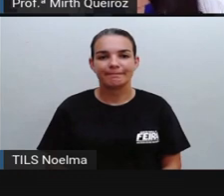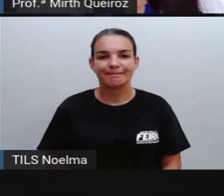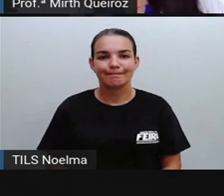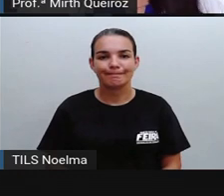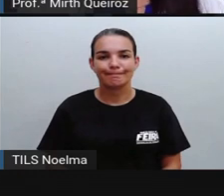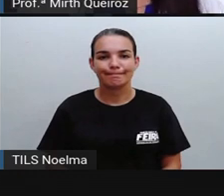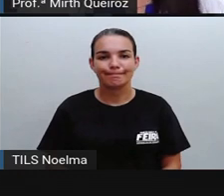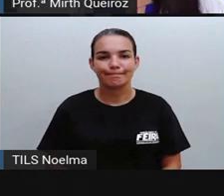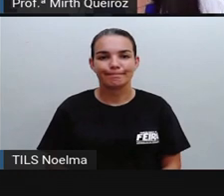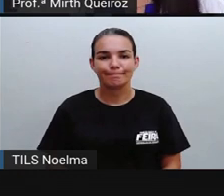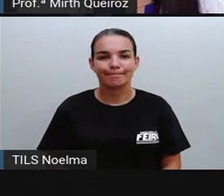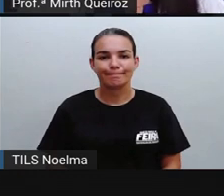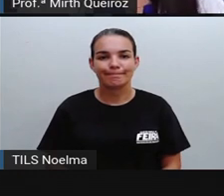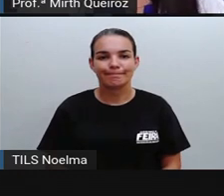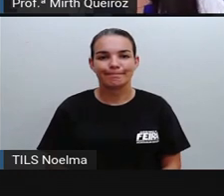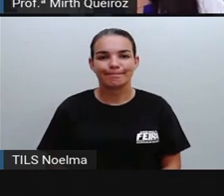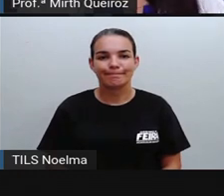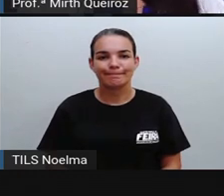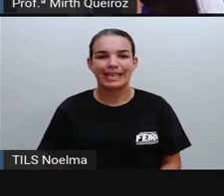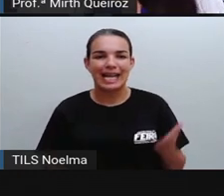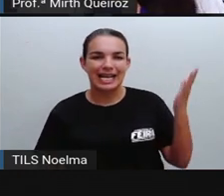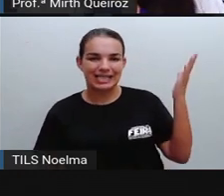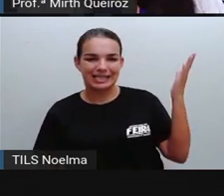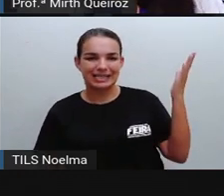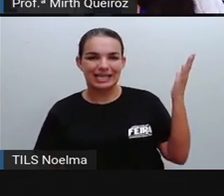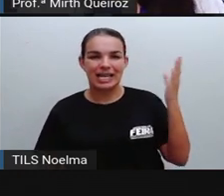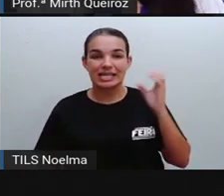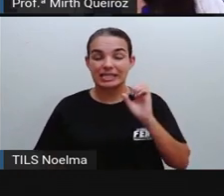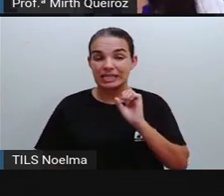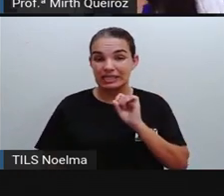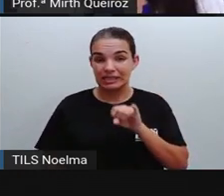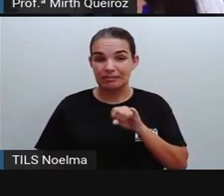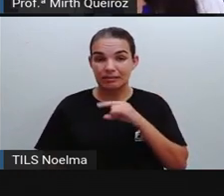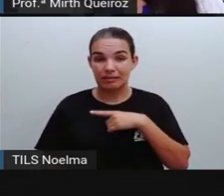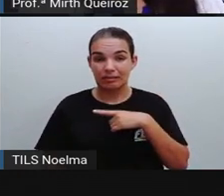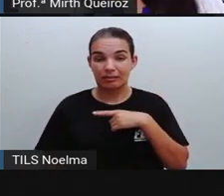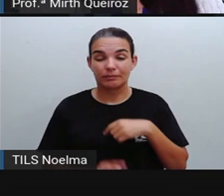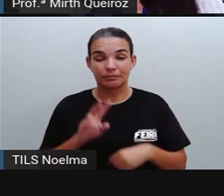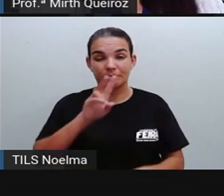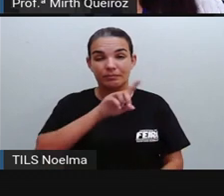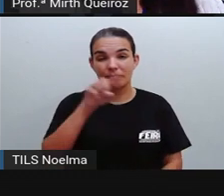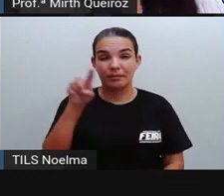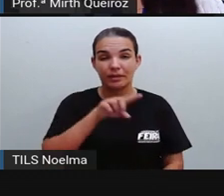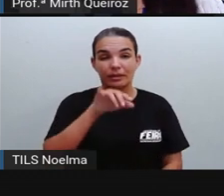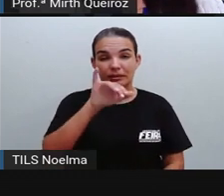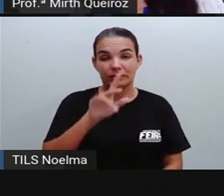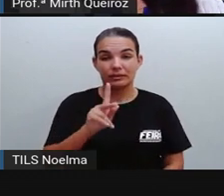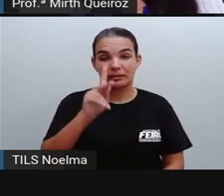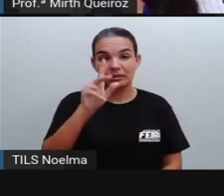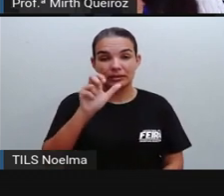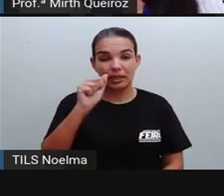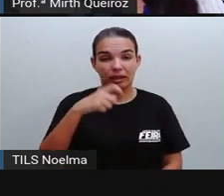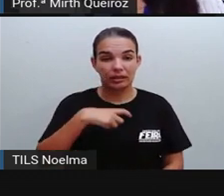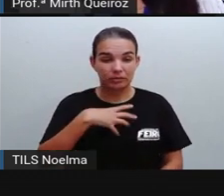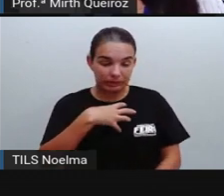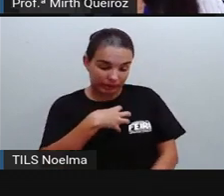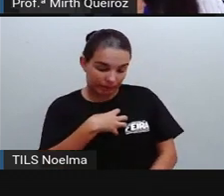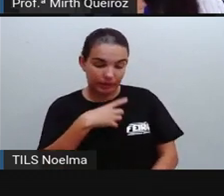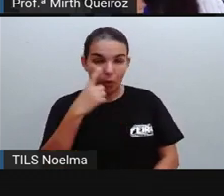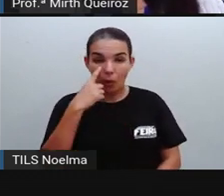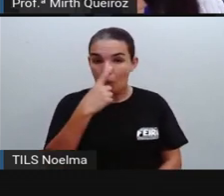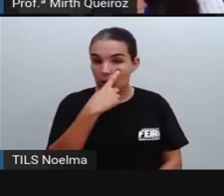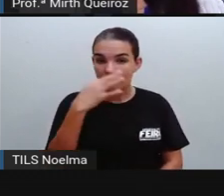Aqui a gente tem, como caso suspeito de zika, se analisa os sintomas, né? Que são olhos